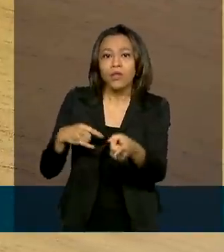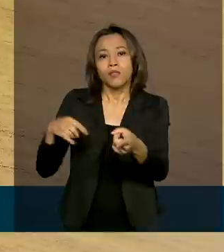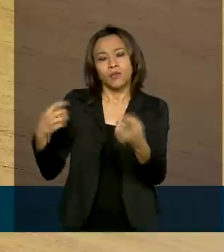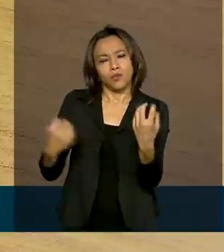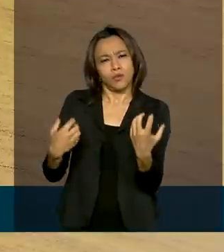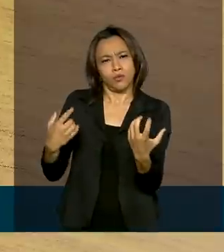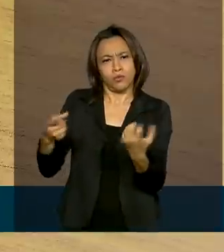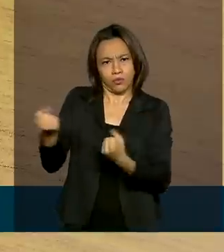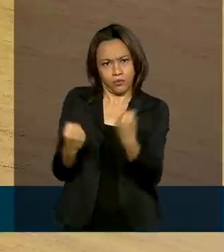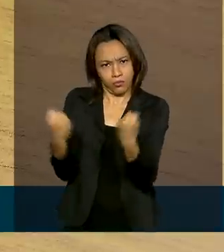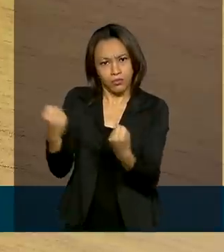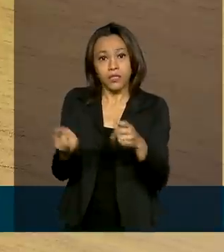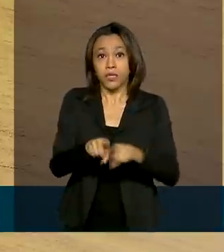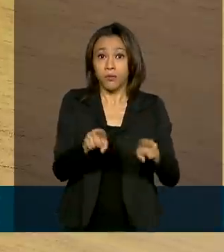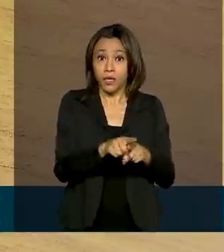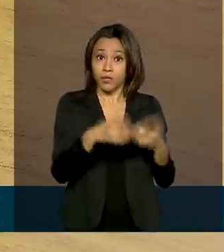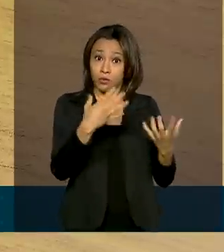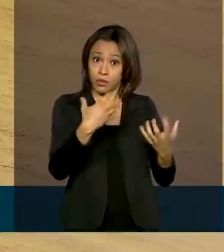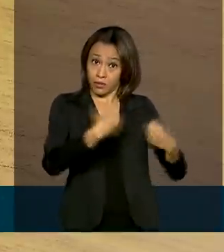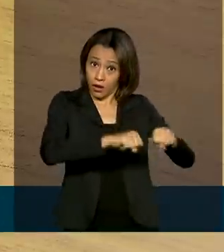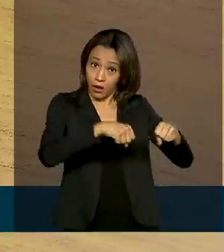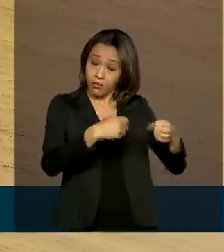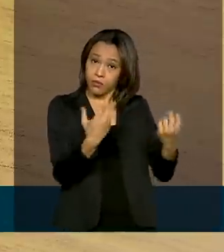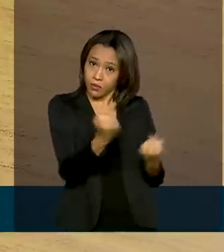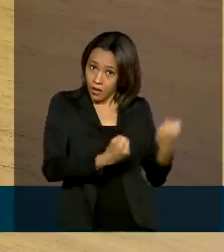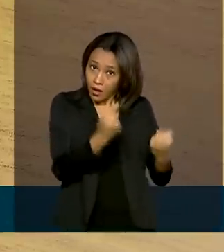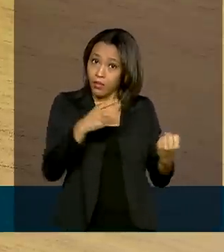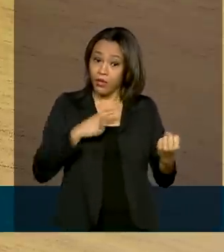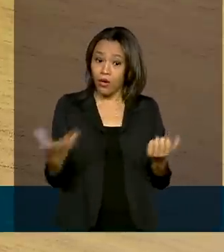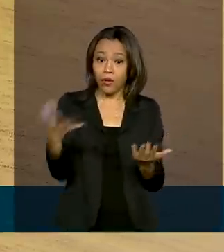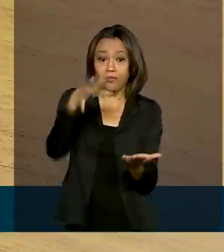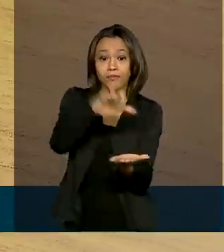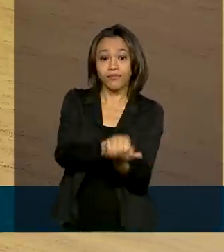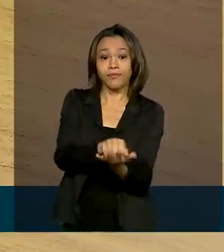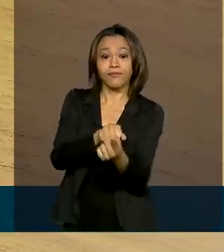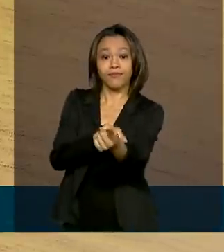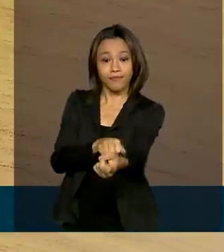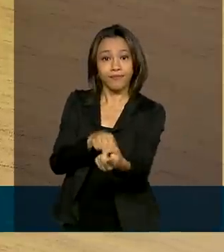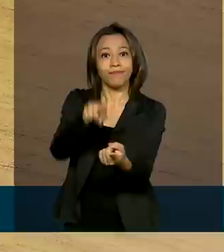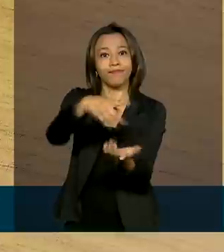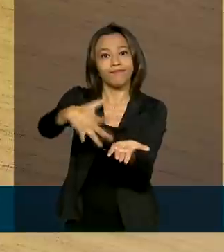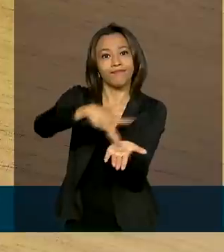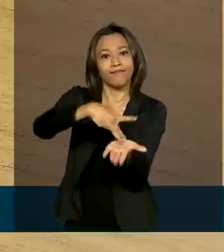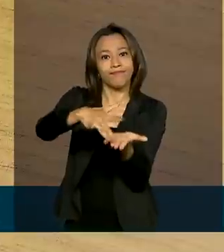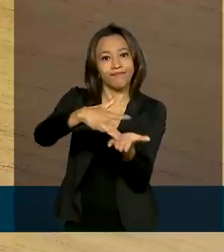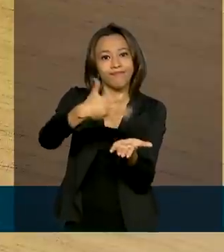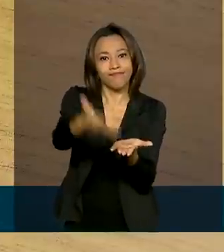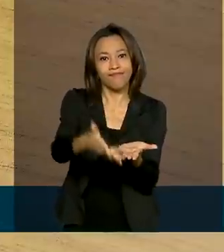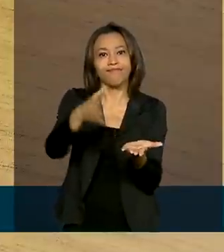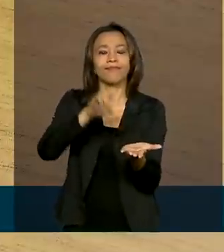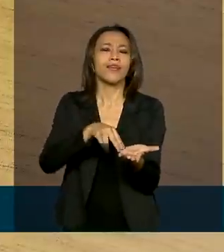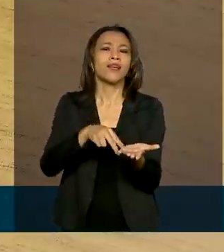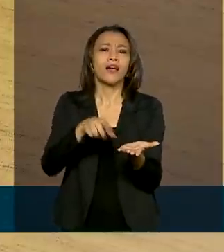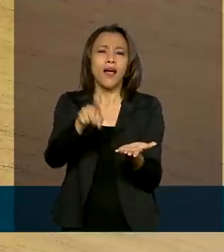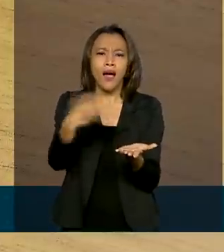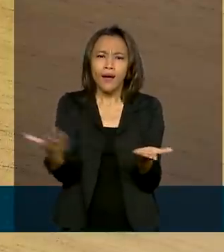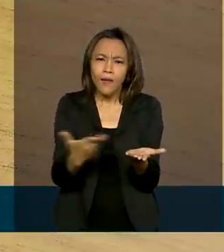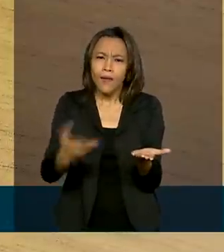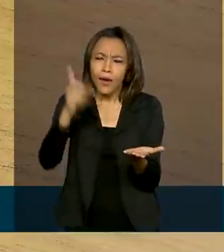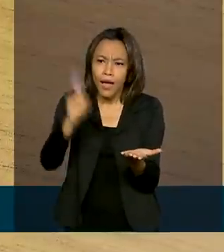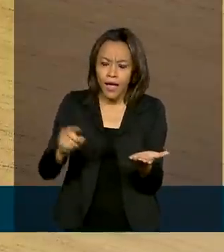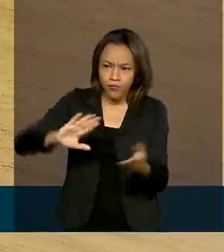passaram a ser disponibilizados na versão digital. O próximo passo é integrar o sistema de